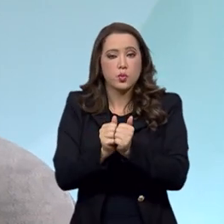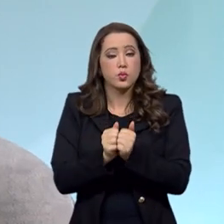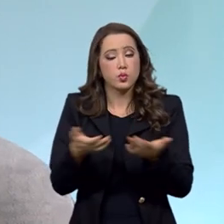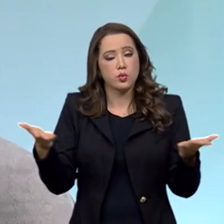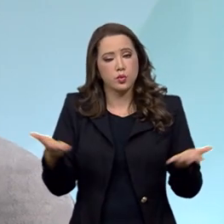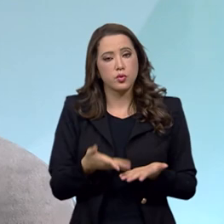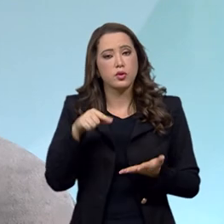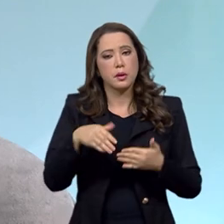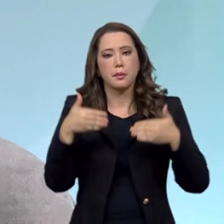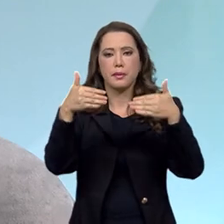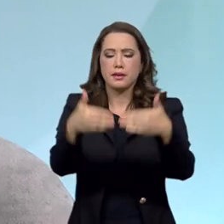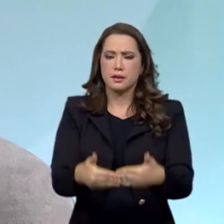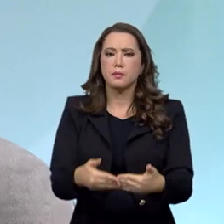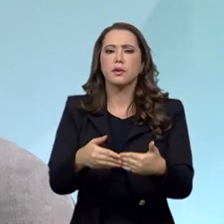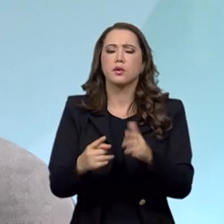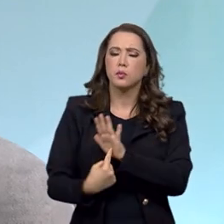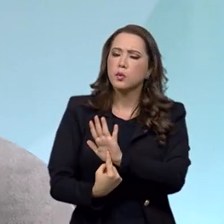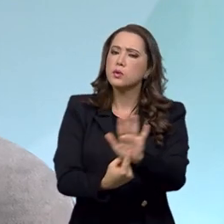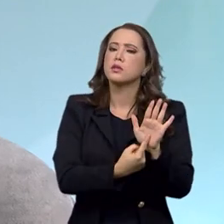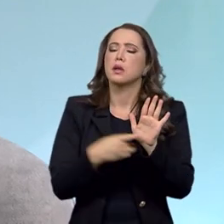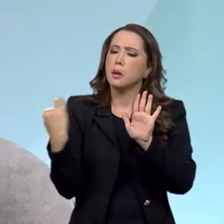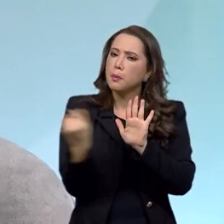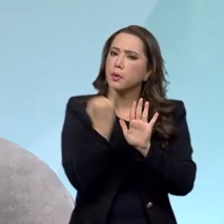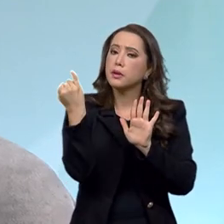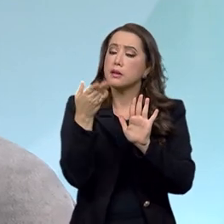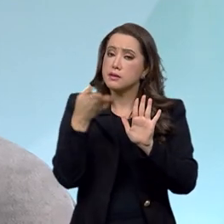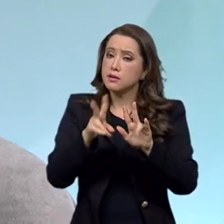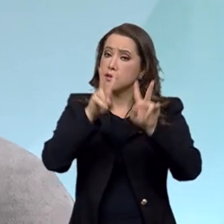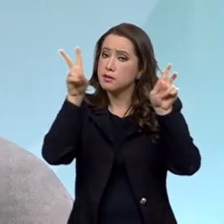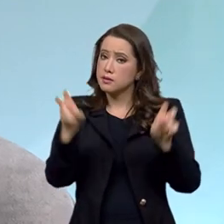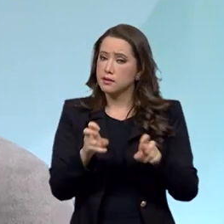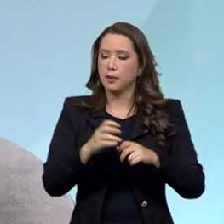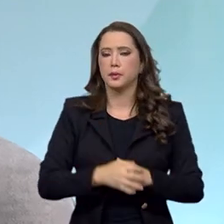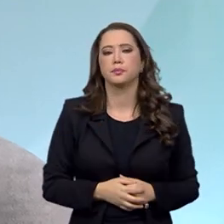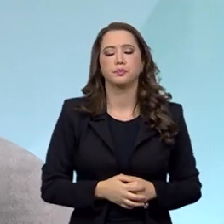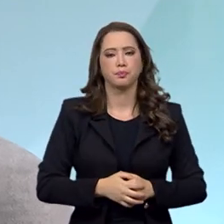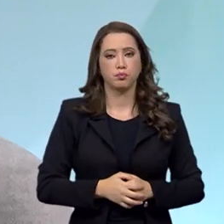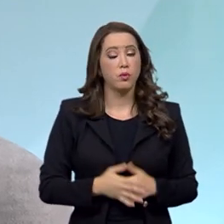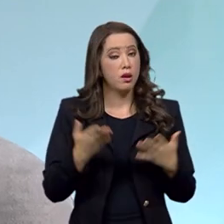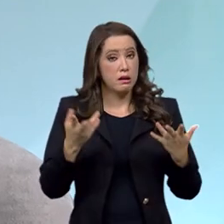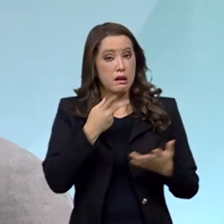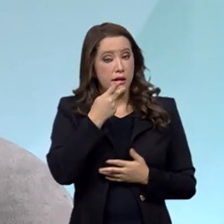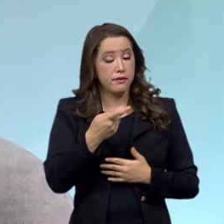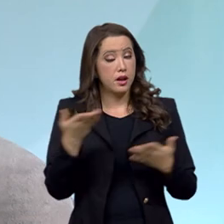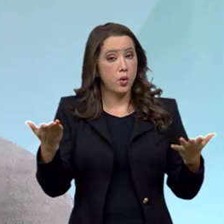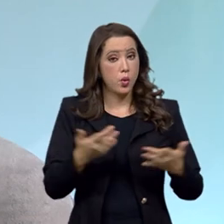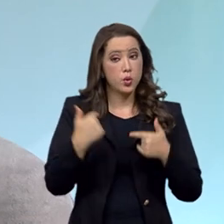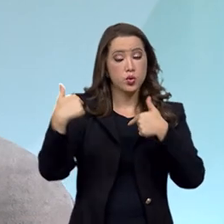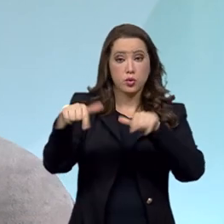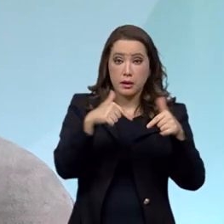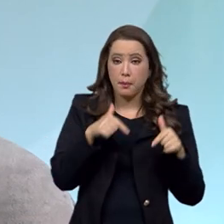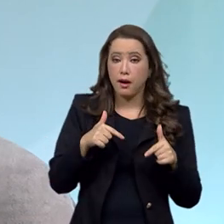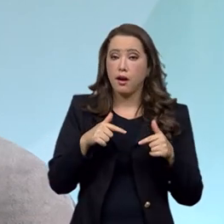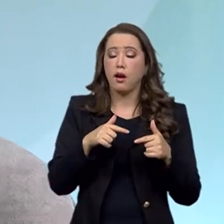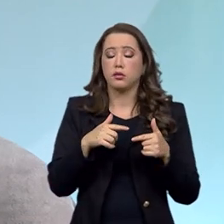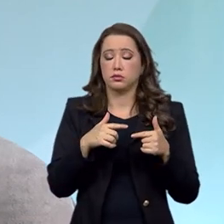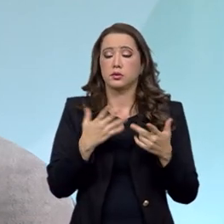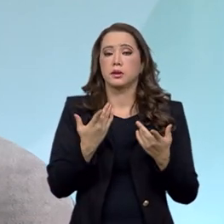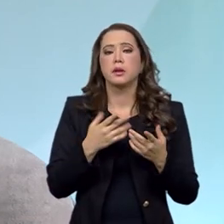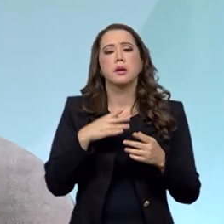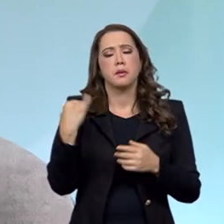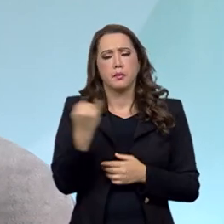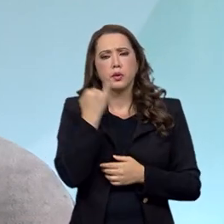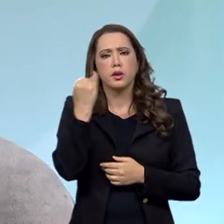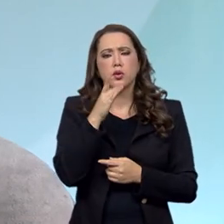dando a visibilidade ao tema que ela merece. Com relação às ações, é importante ter em conta dois aspectos.